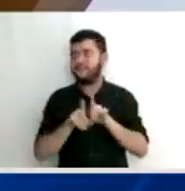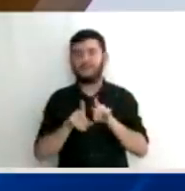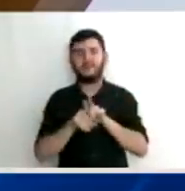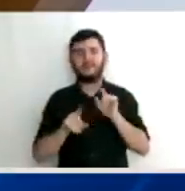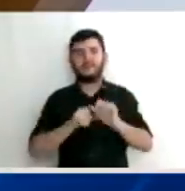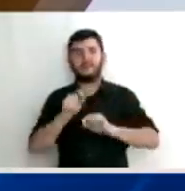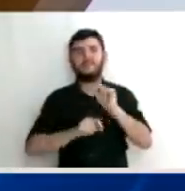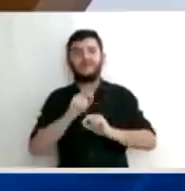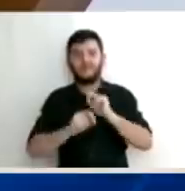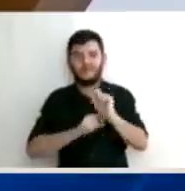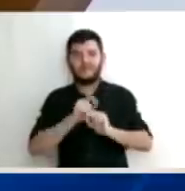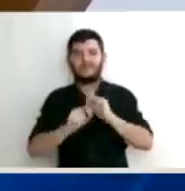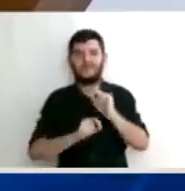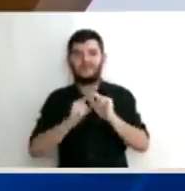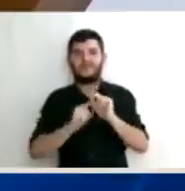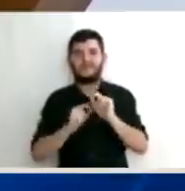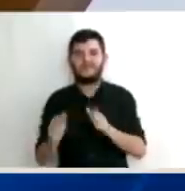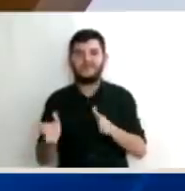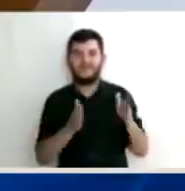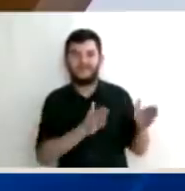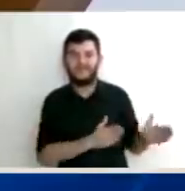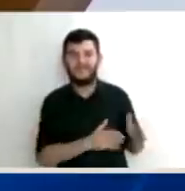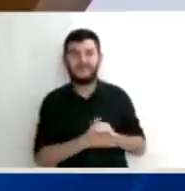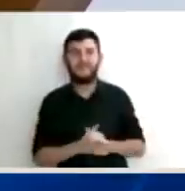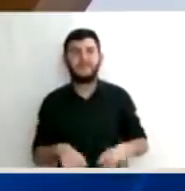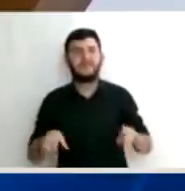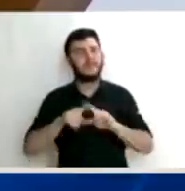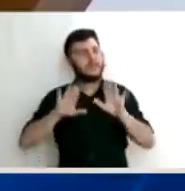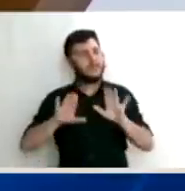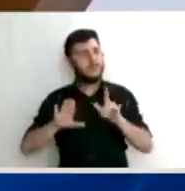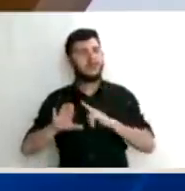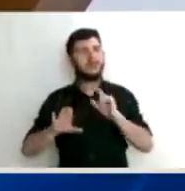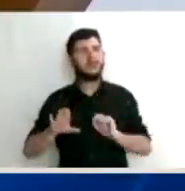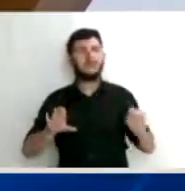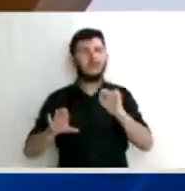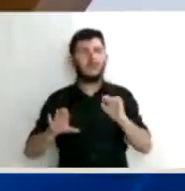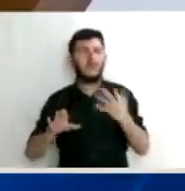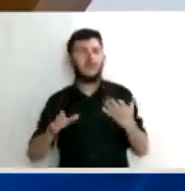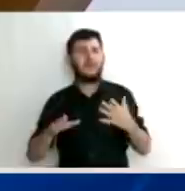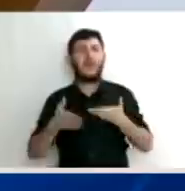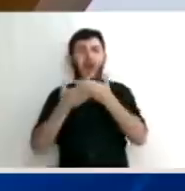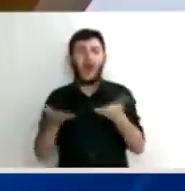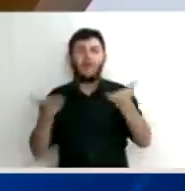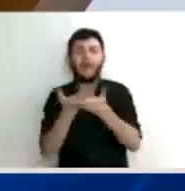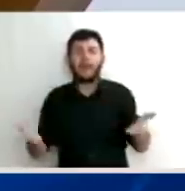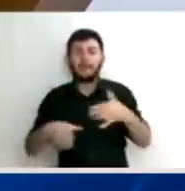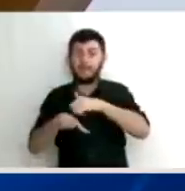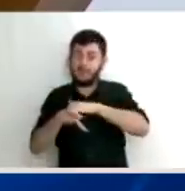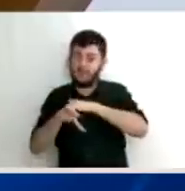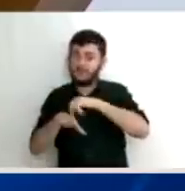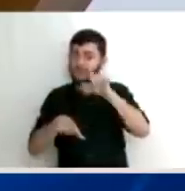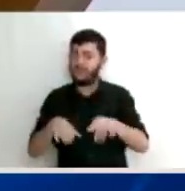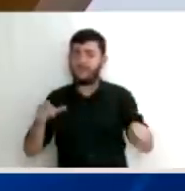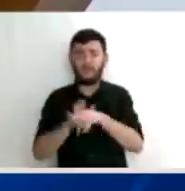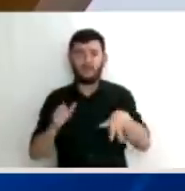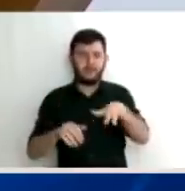quase com certeza que vai adivir a prescrição haja vista que Lula é